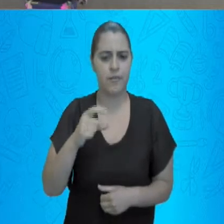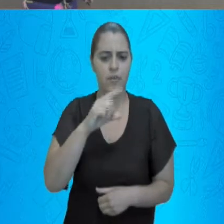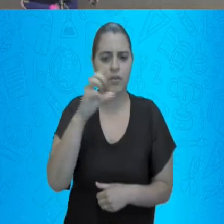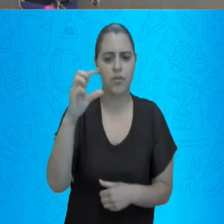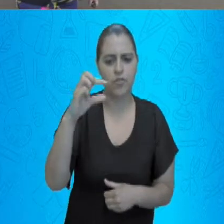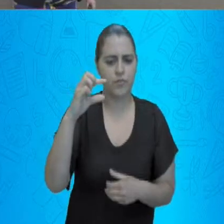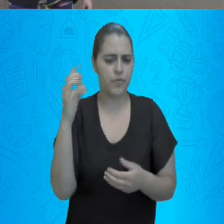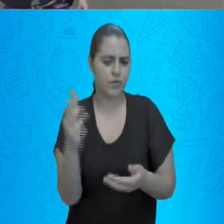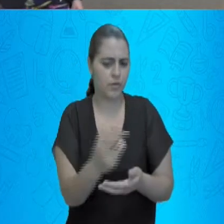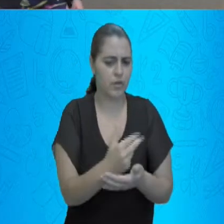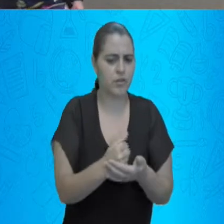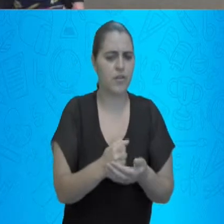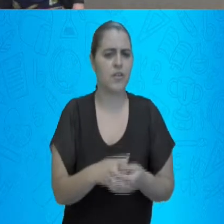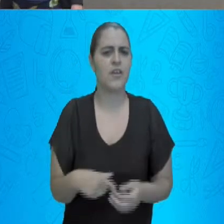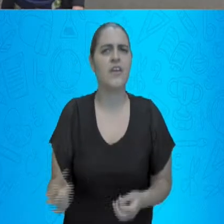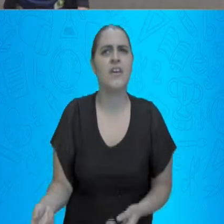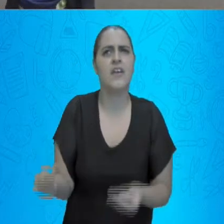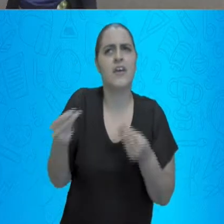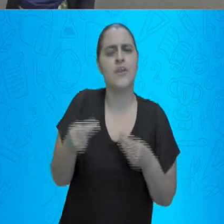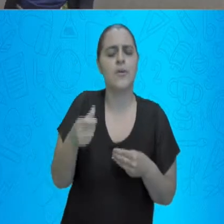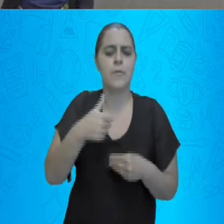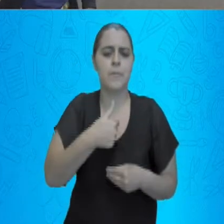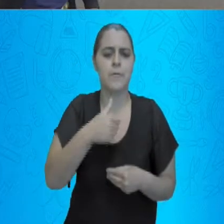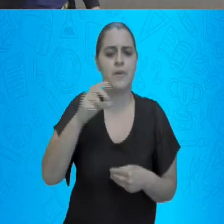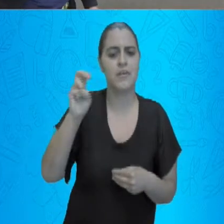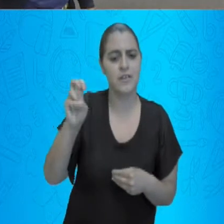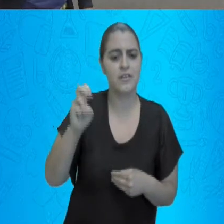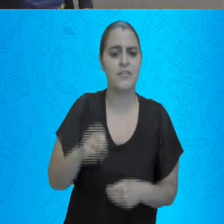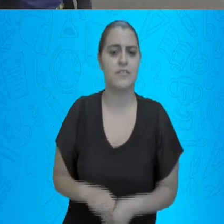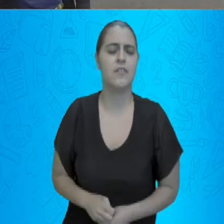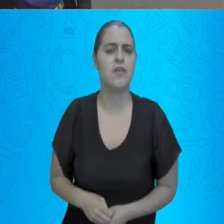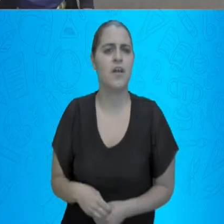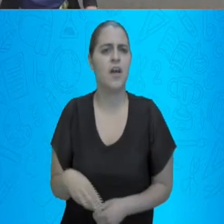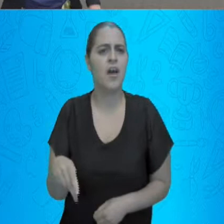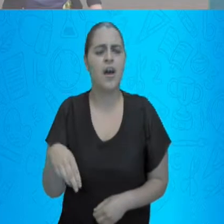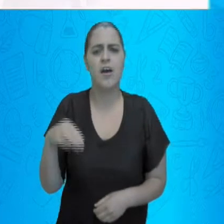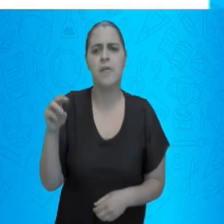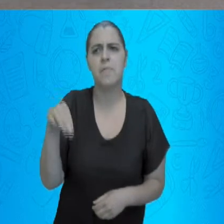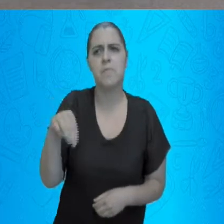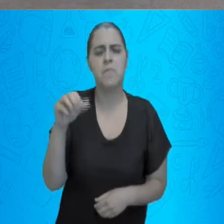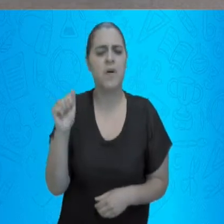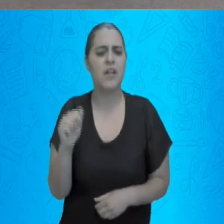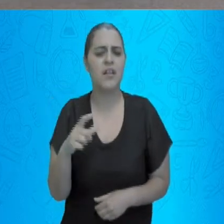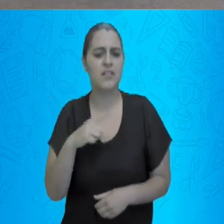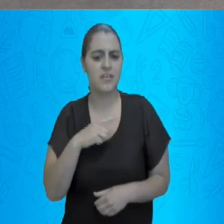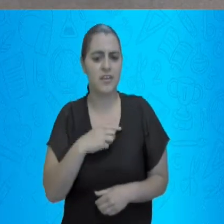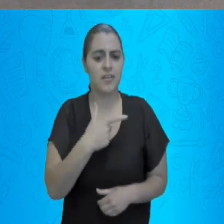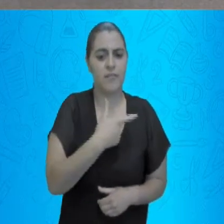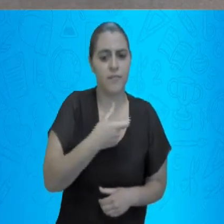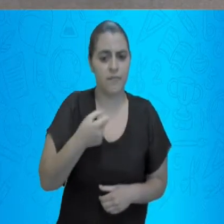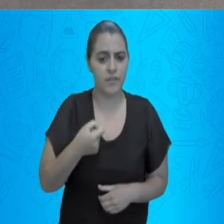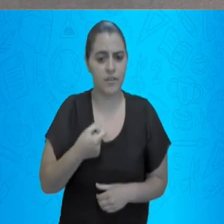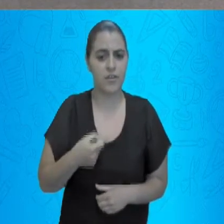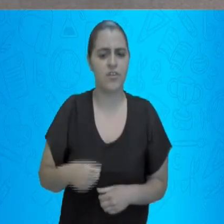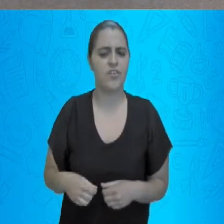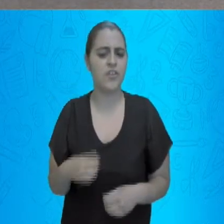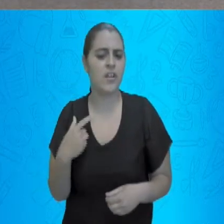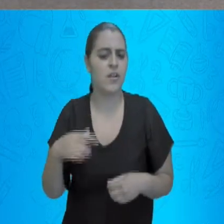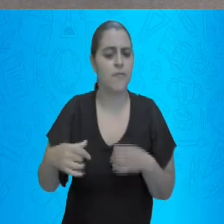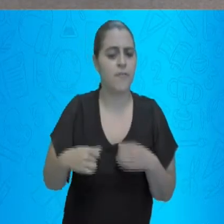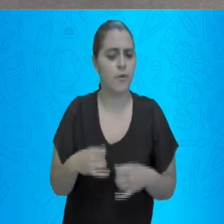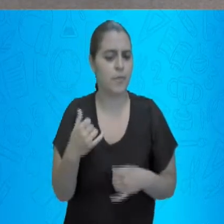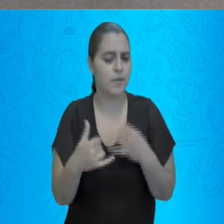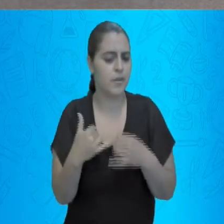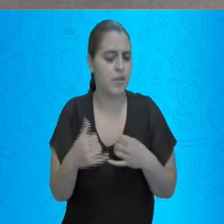num jogo. Preste atenção. A Mariana, ela tinha 20 figurinhas e ela foi participar de um